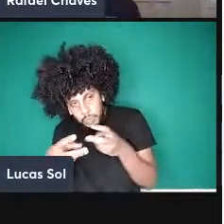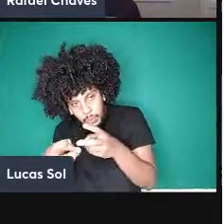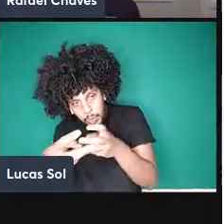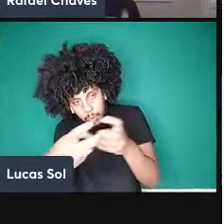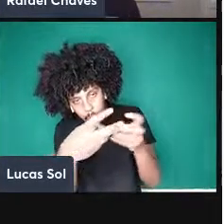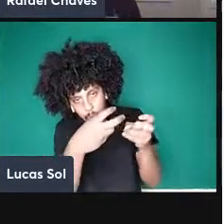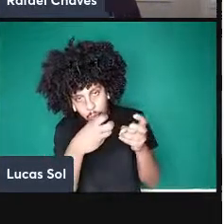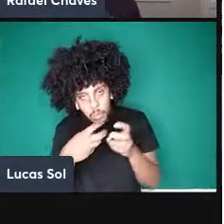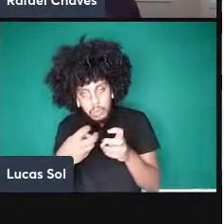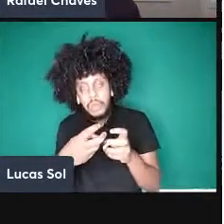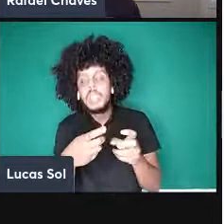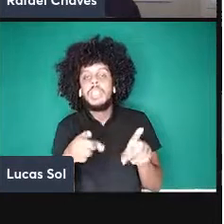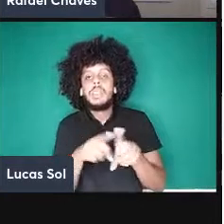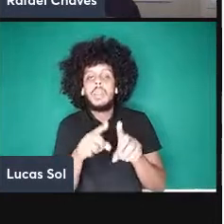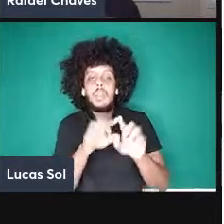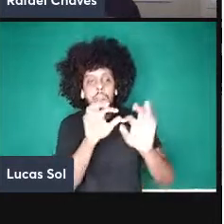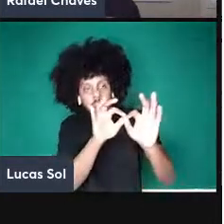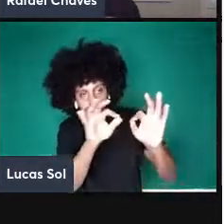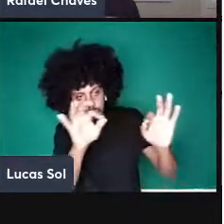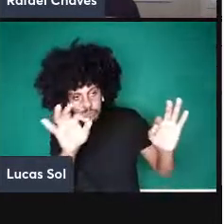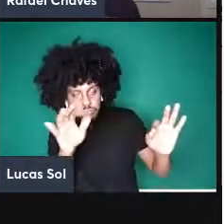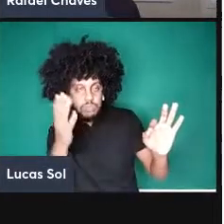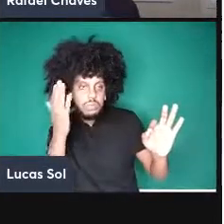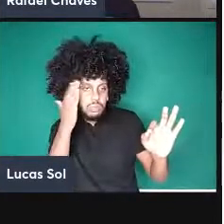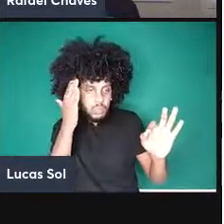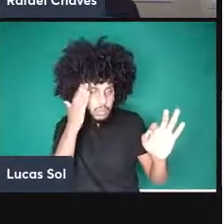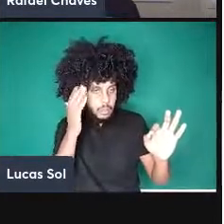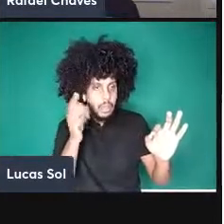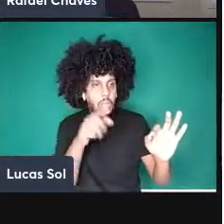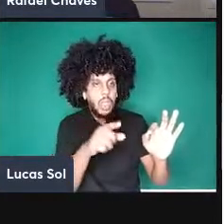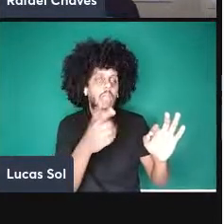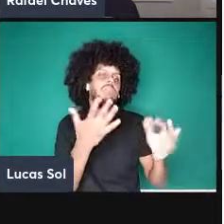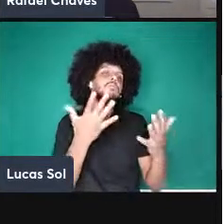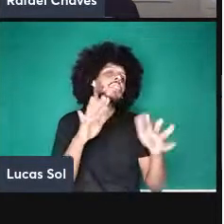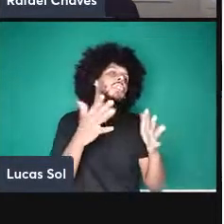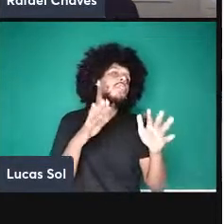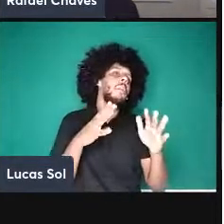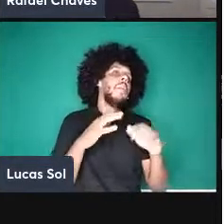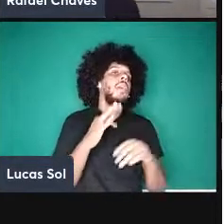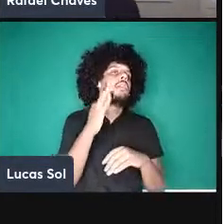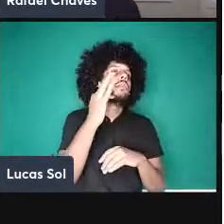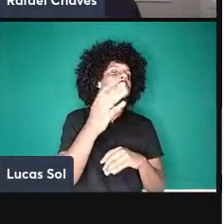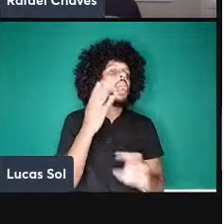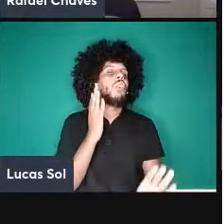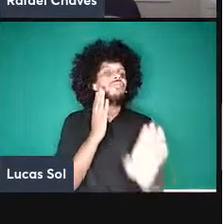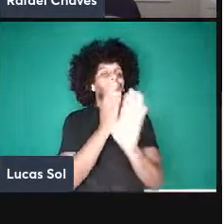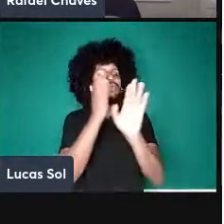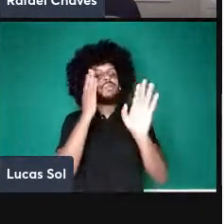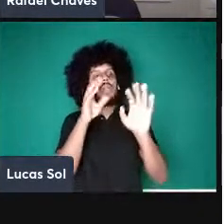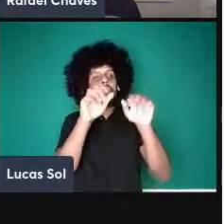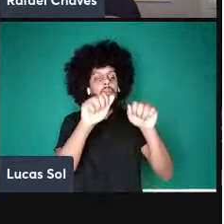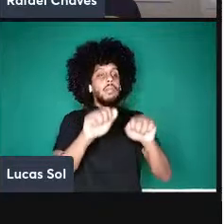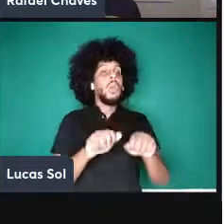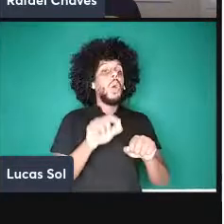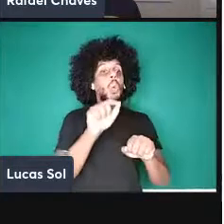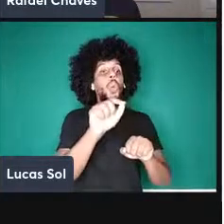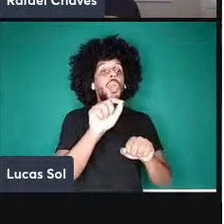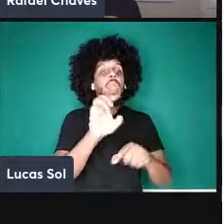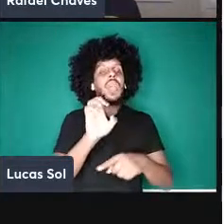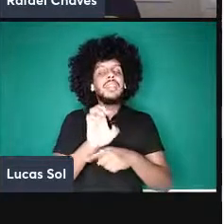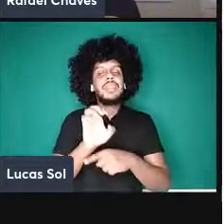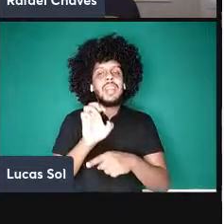medir ele obter uma certa estatística para eu então descobrir quem é esse estado quântico então a